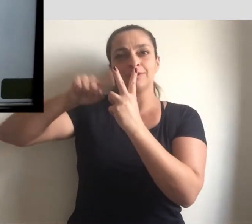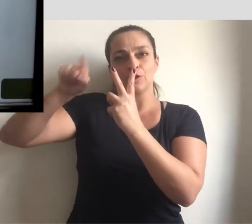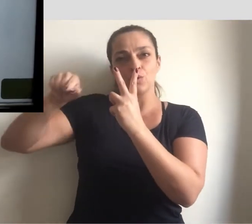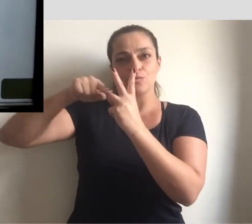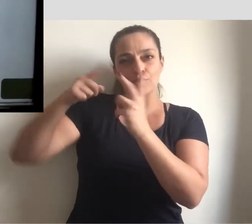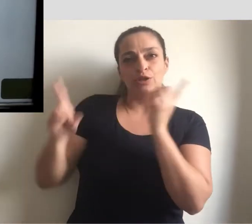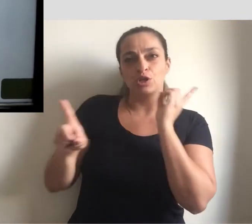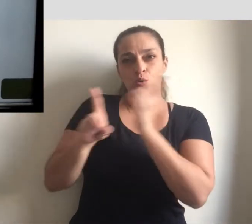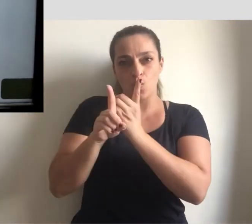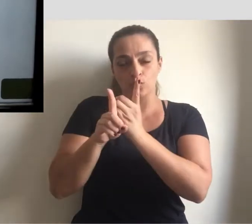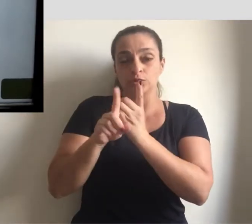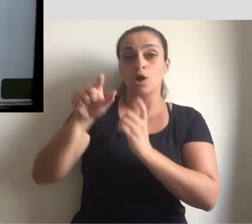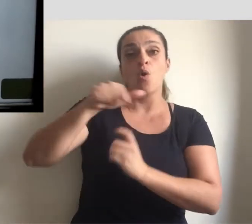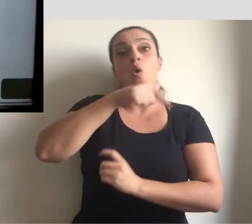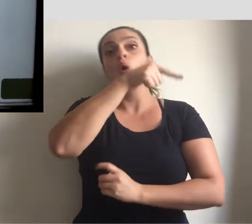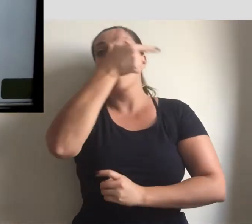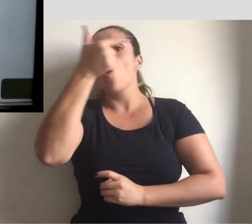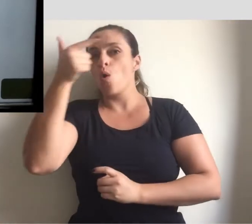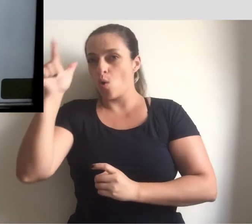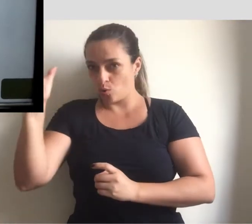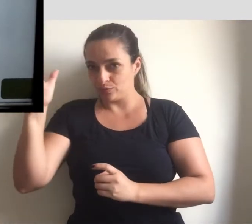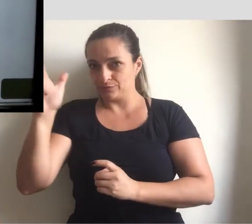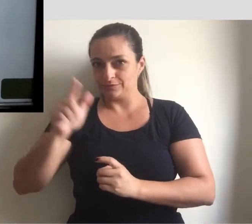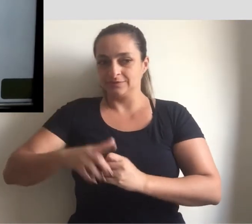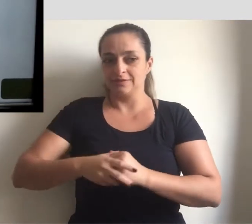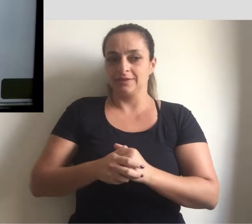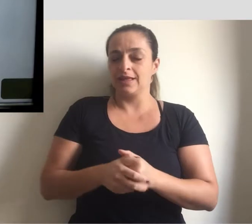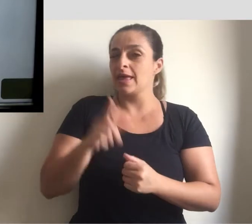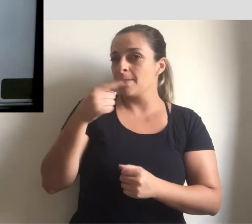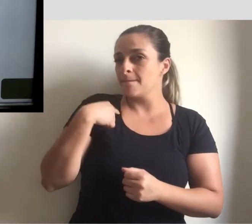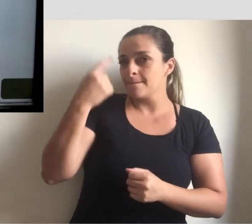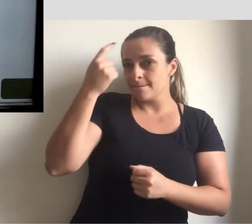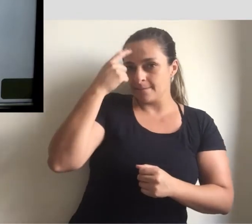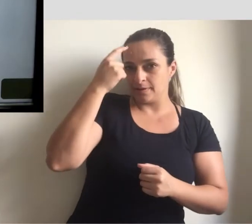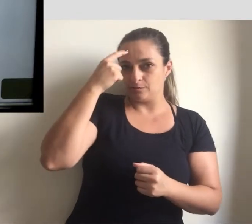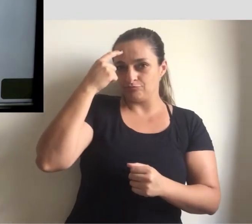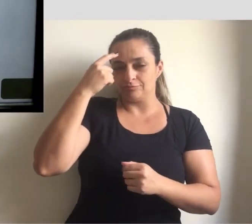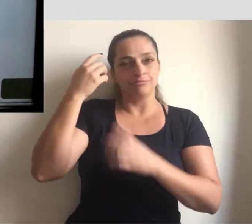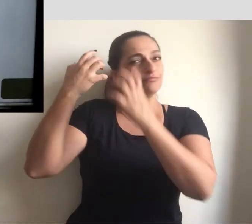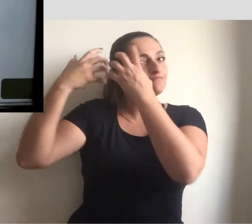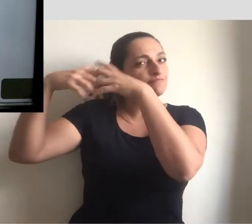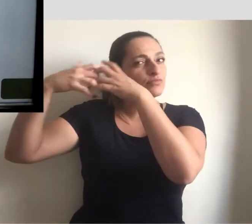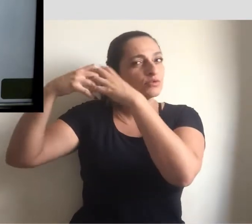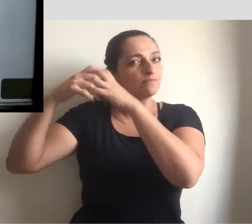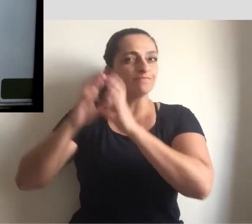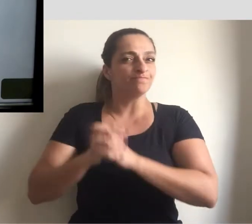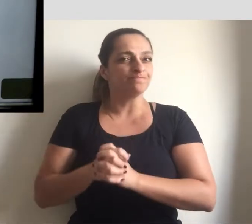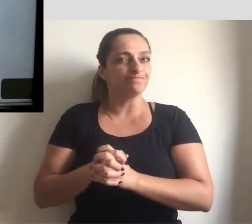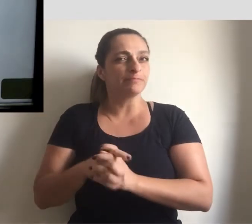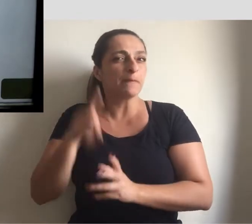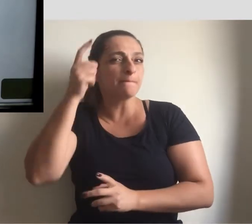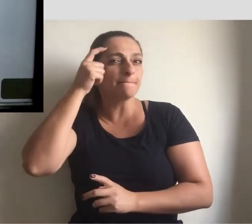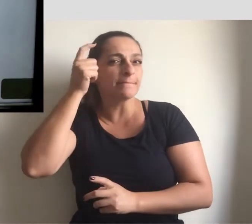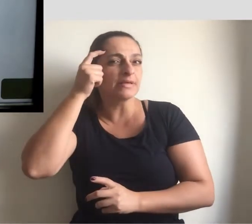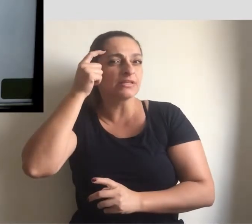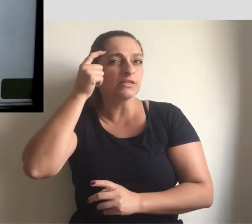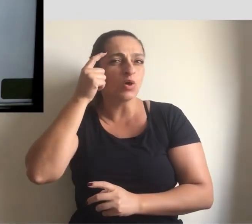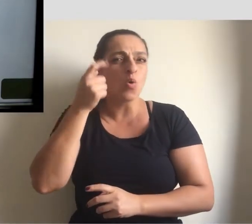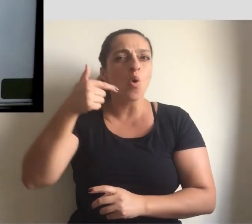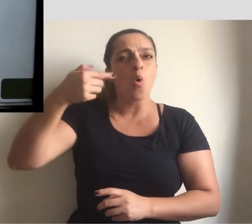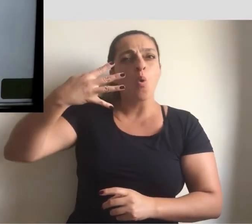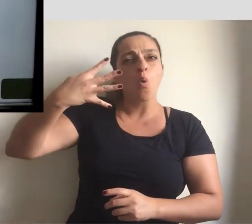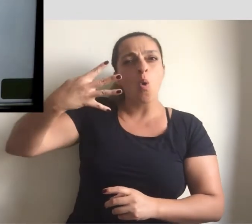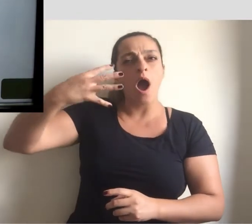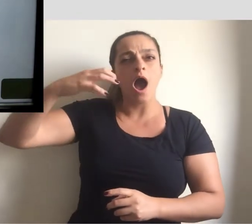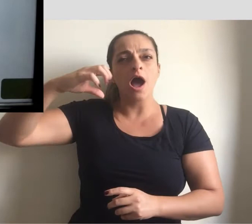E uma outra que eu trago para vocês, alternativa, é usando aqui o seguinte raciocínio. Vamos pensar aqui no 4